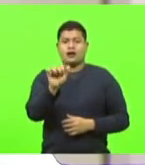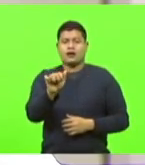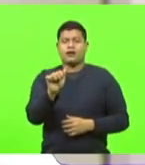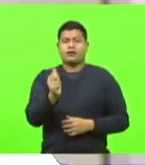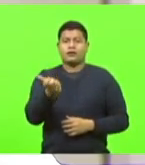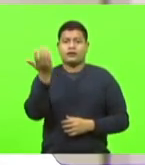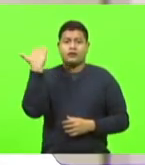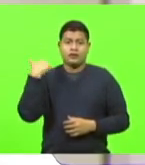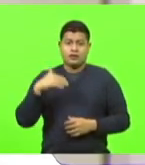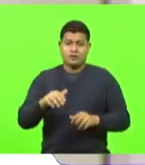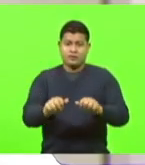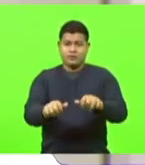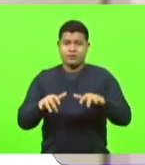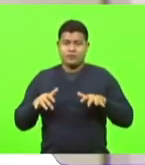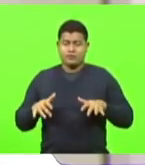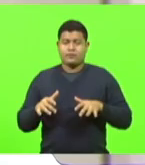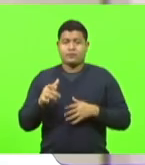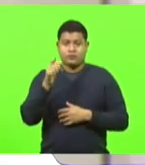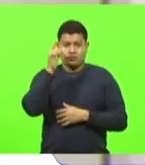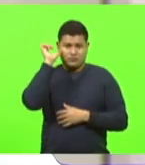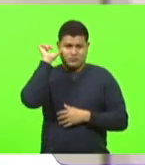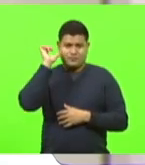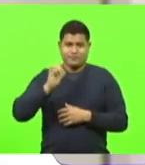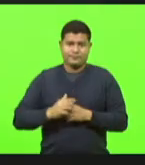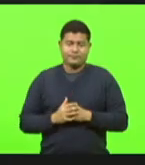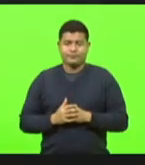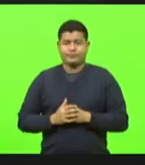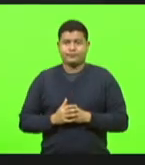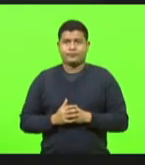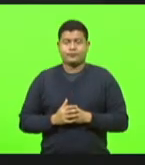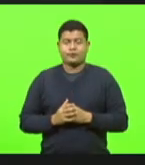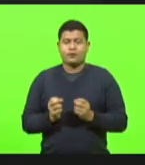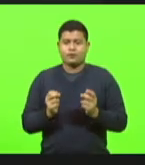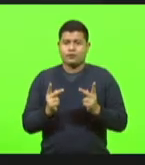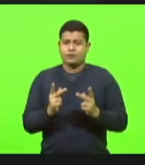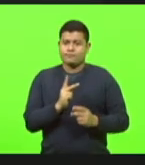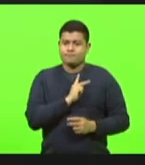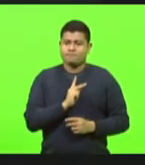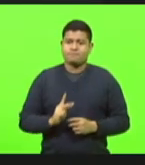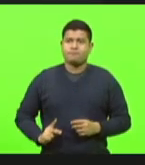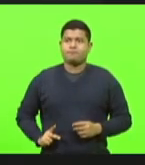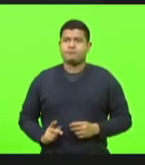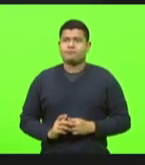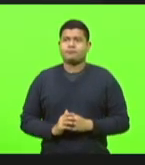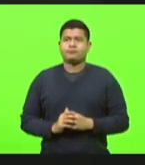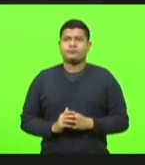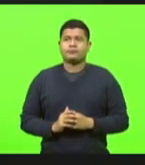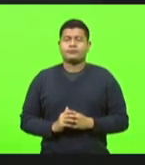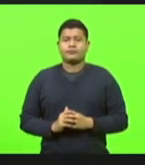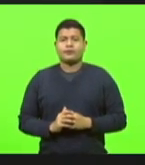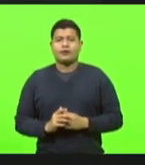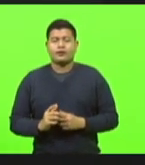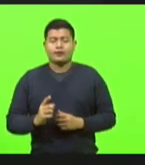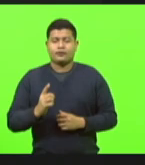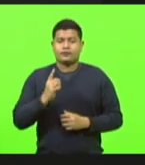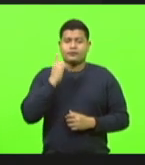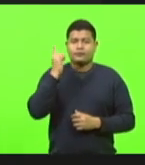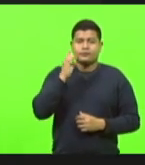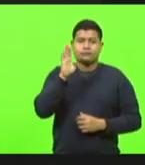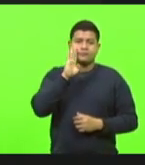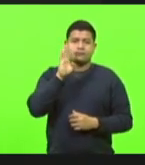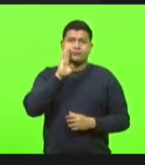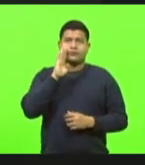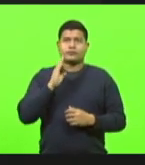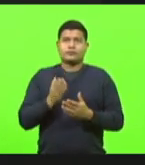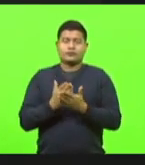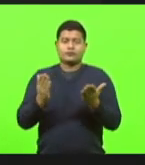sessão do dia anterior. Por favor, deputado. Ok, presidente. Deputado Nils Berlanda. Tem mais deputados,